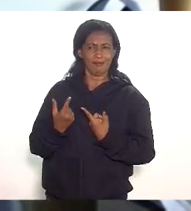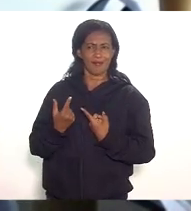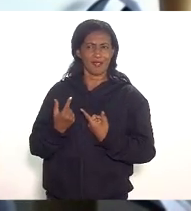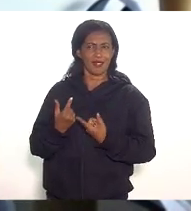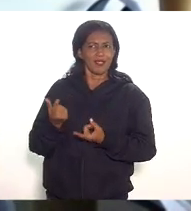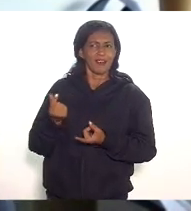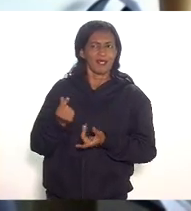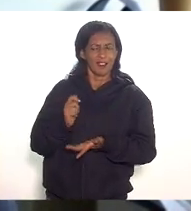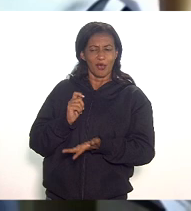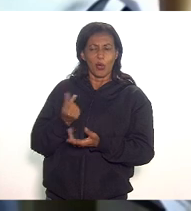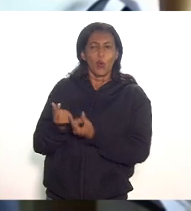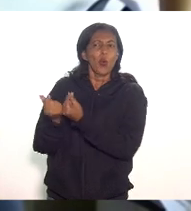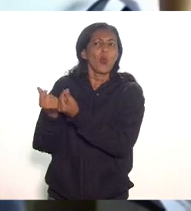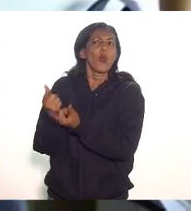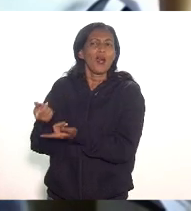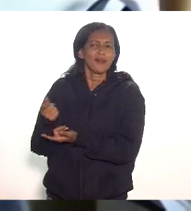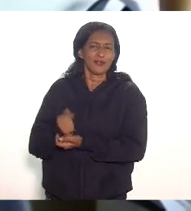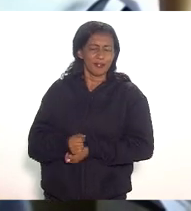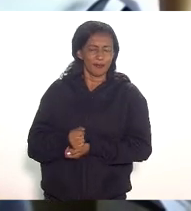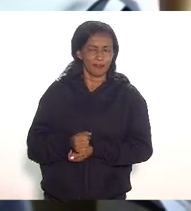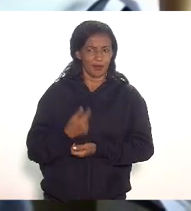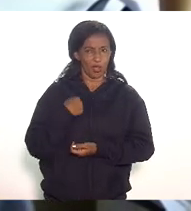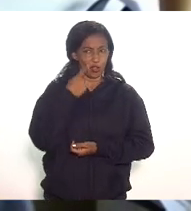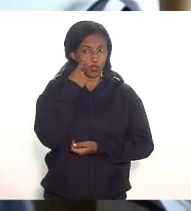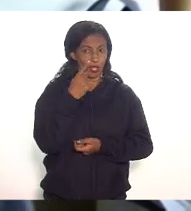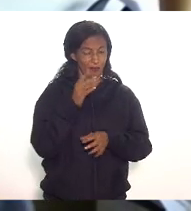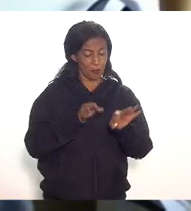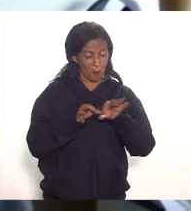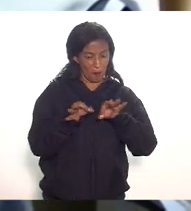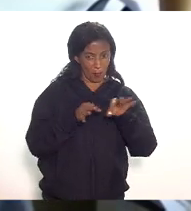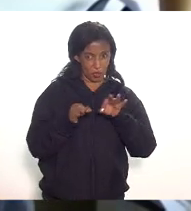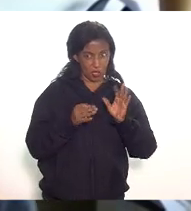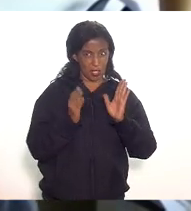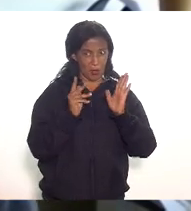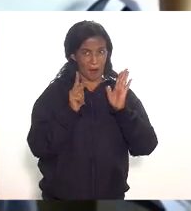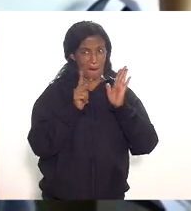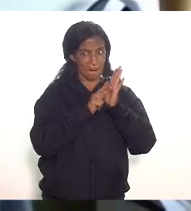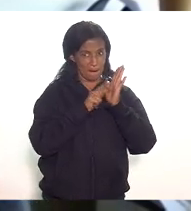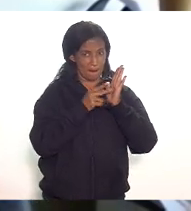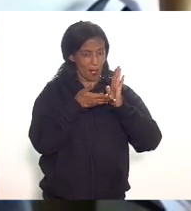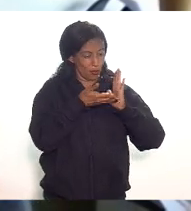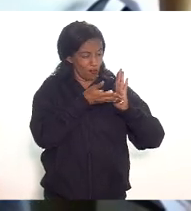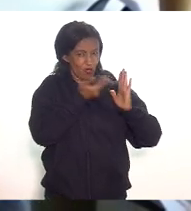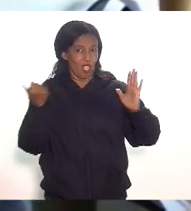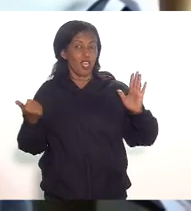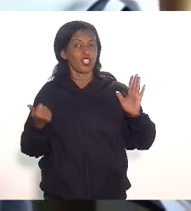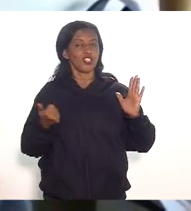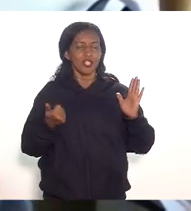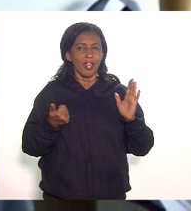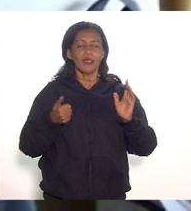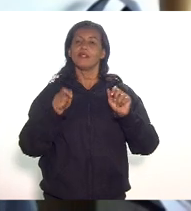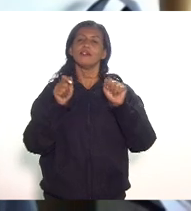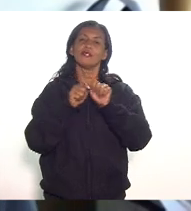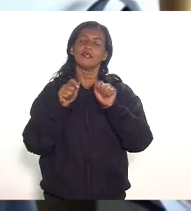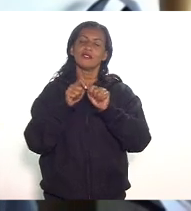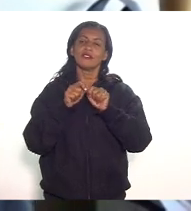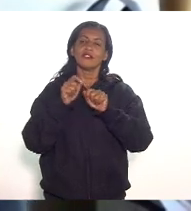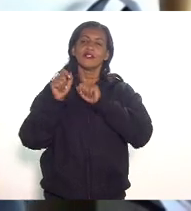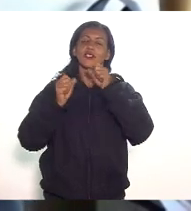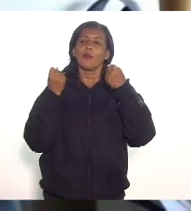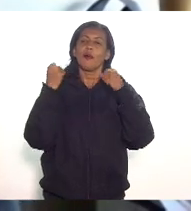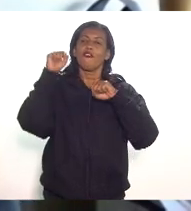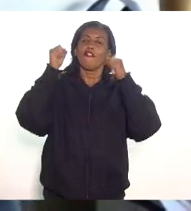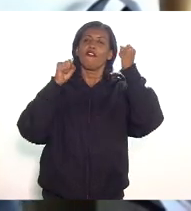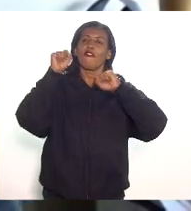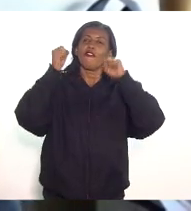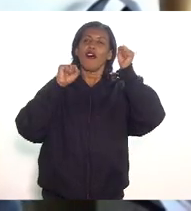custo ele vai ter eu já vi um projeto que foi retirado de pauta no governo passado de fazer uma fábrica